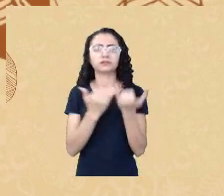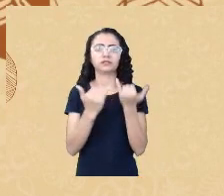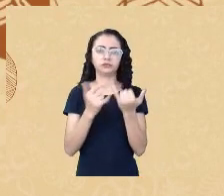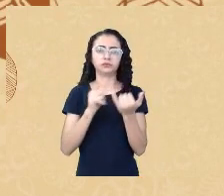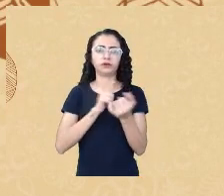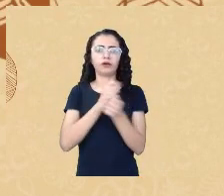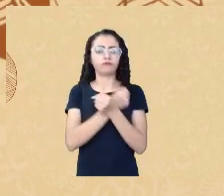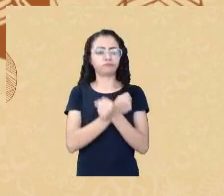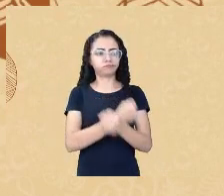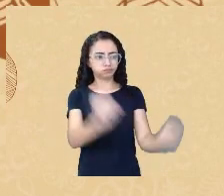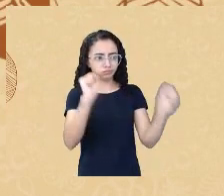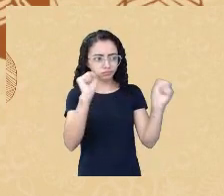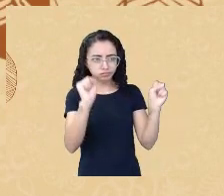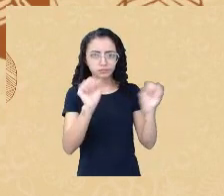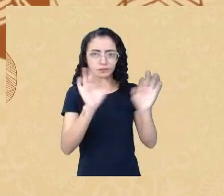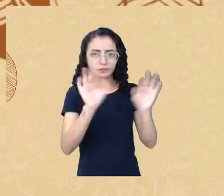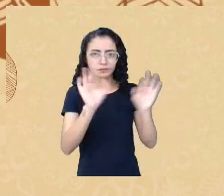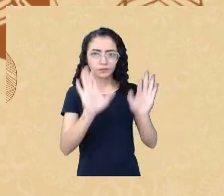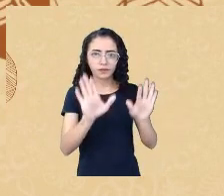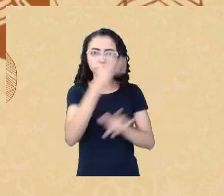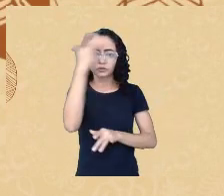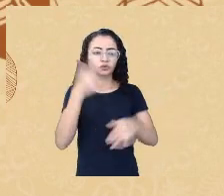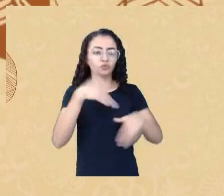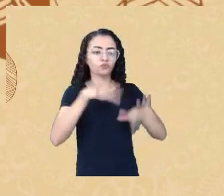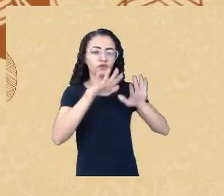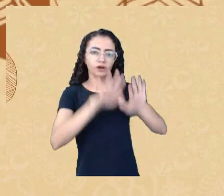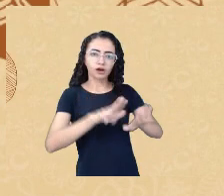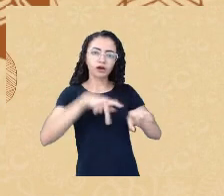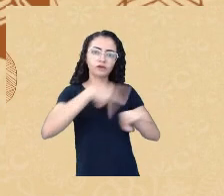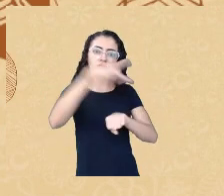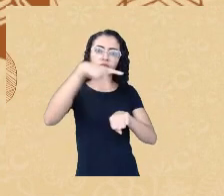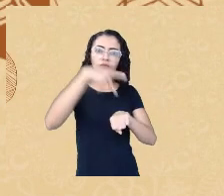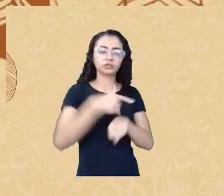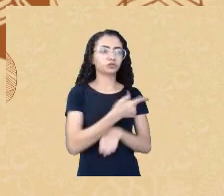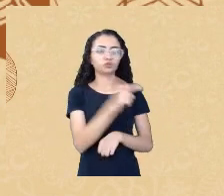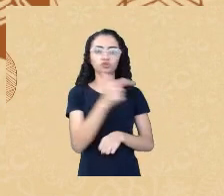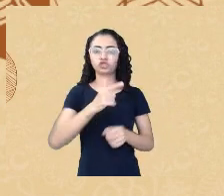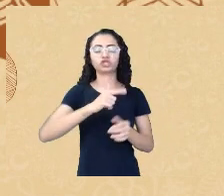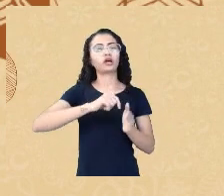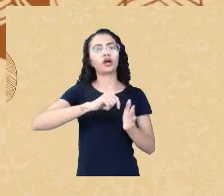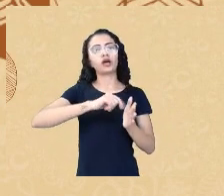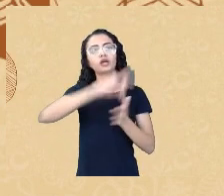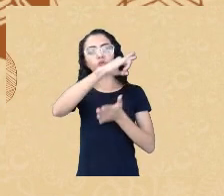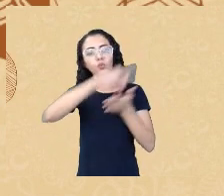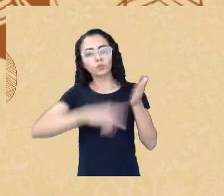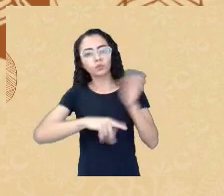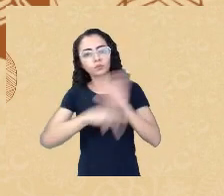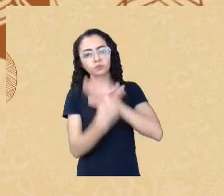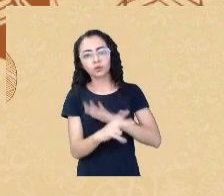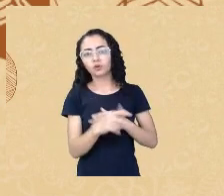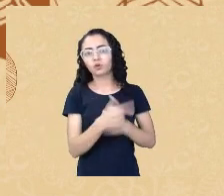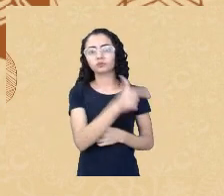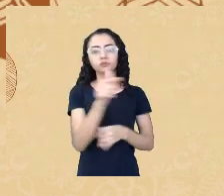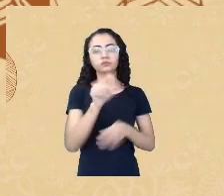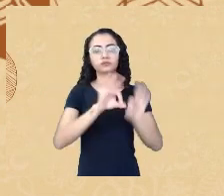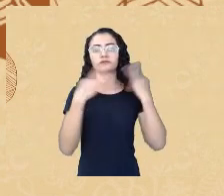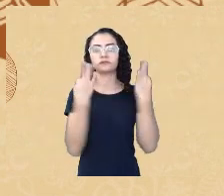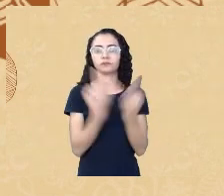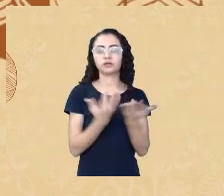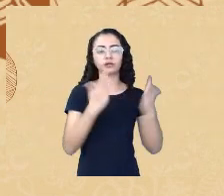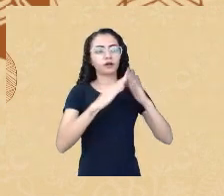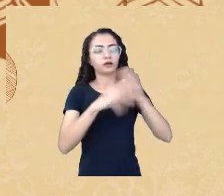pessoas permaneciam lá sem documentos sem família sem ter casa própria sem ter muitas vezes uma profissão